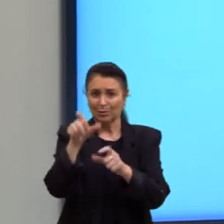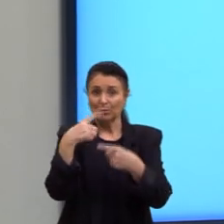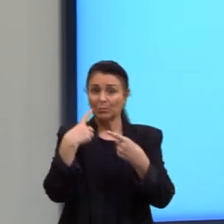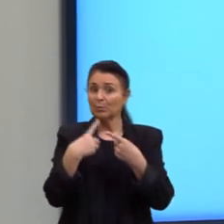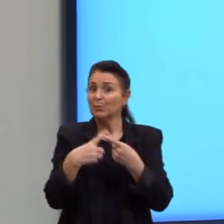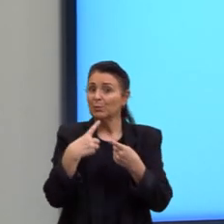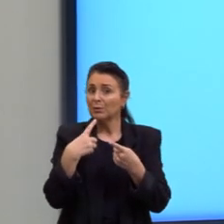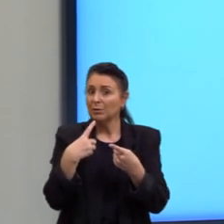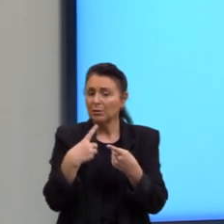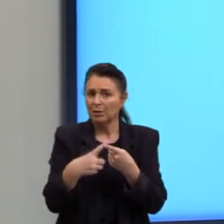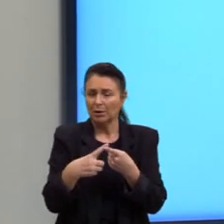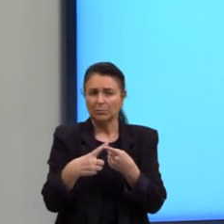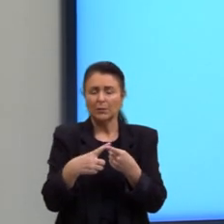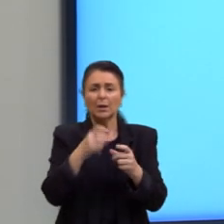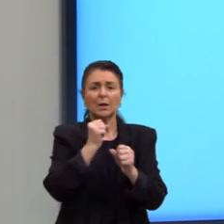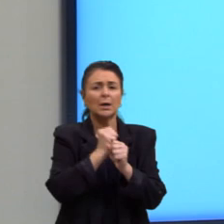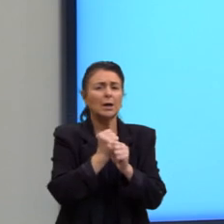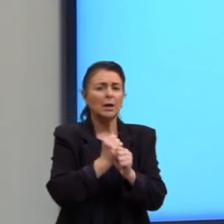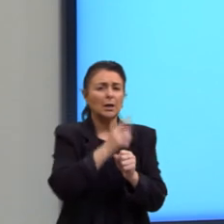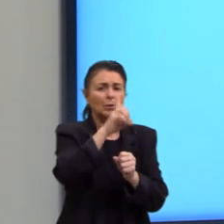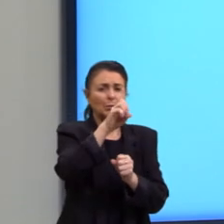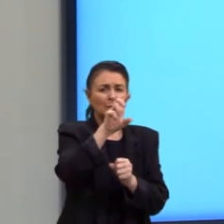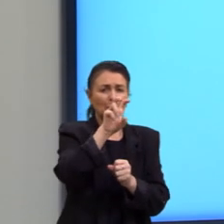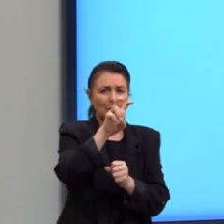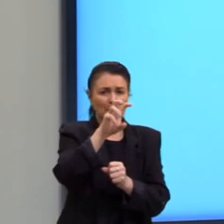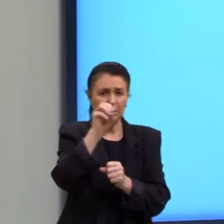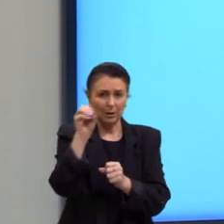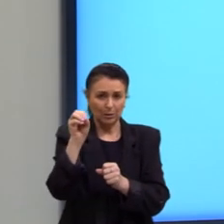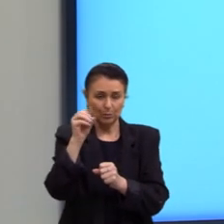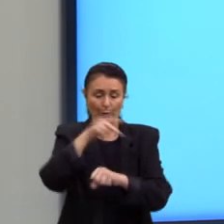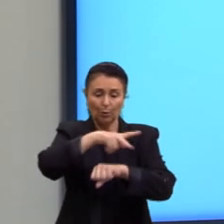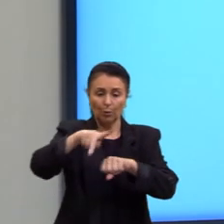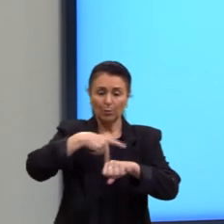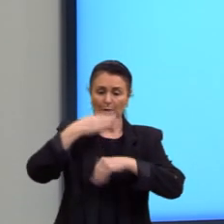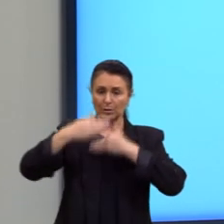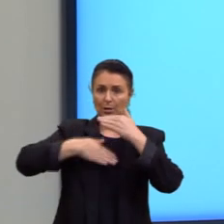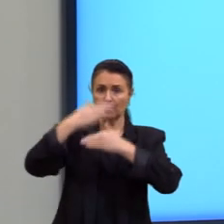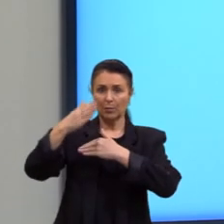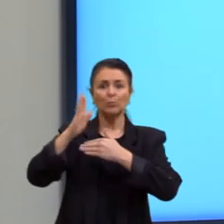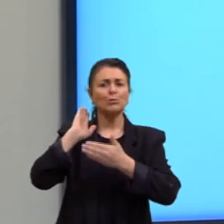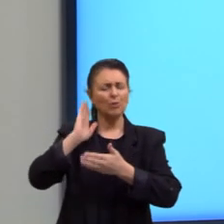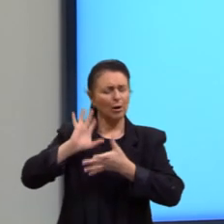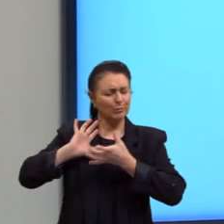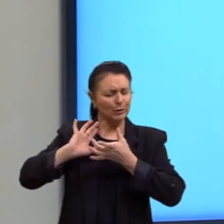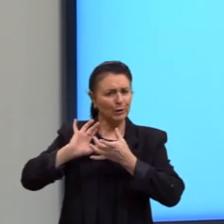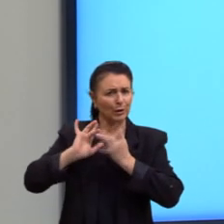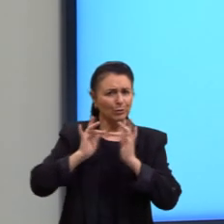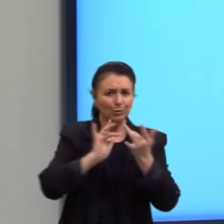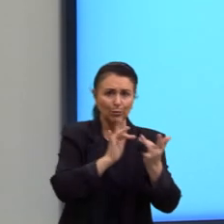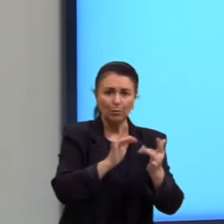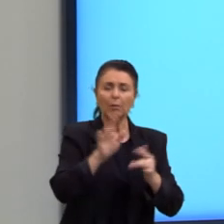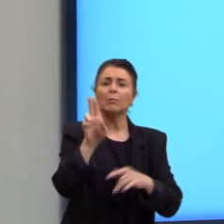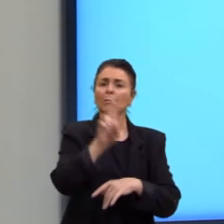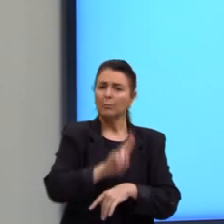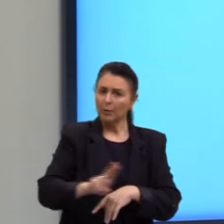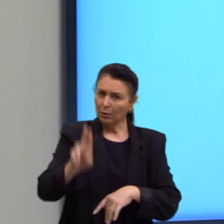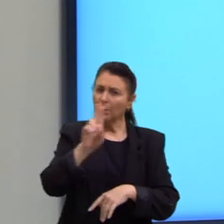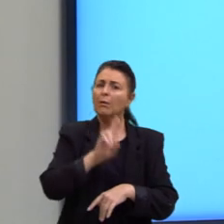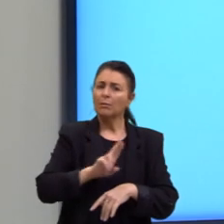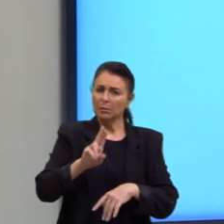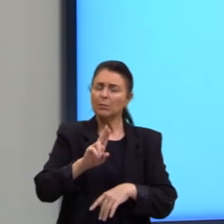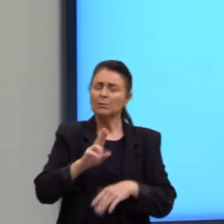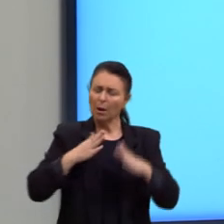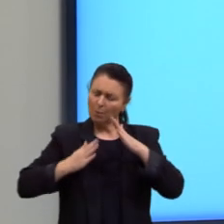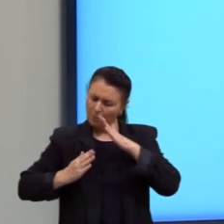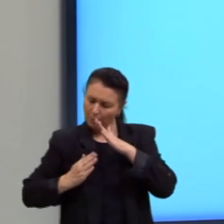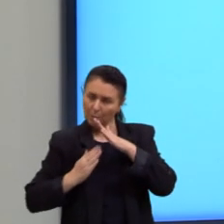que desde 1500, os países desenvolvidos se articulam para usufruir ao máximo